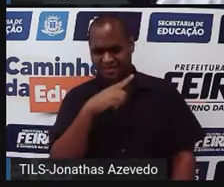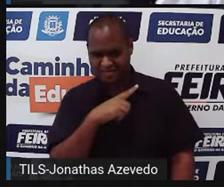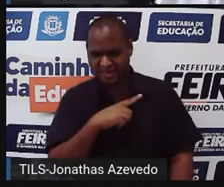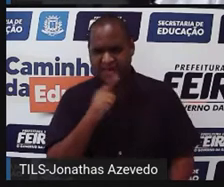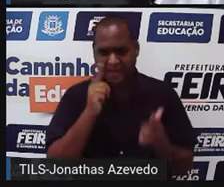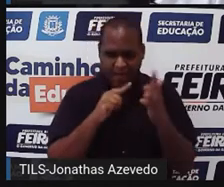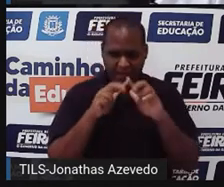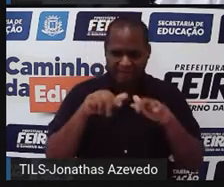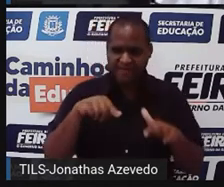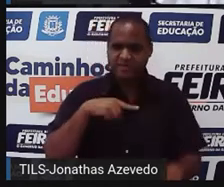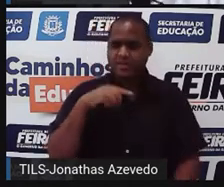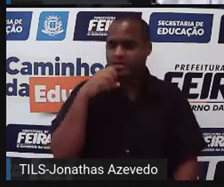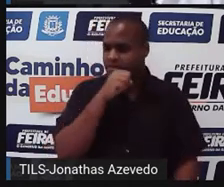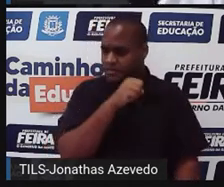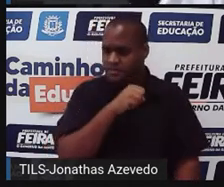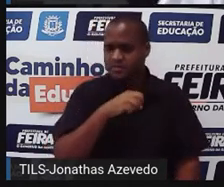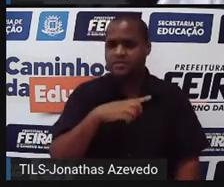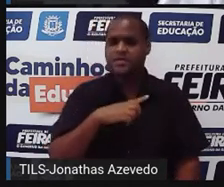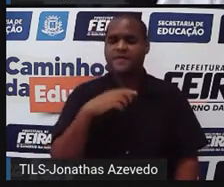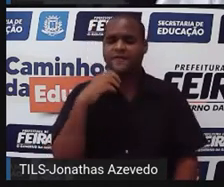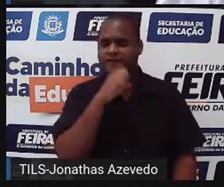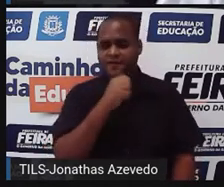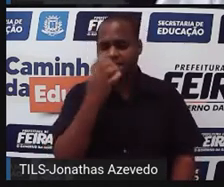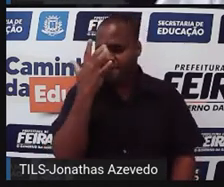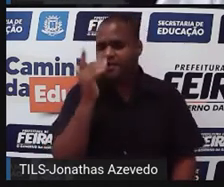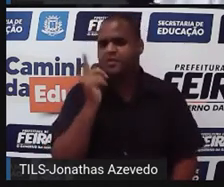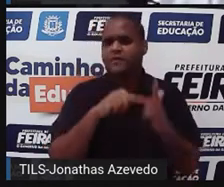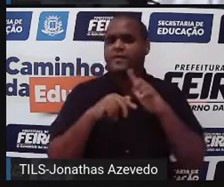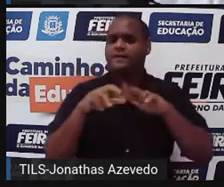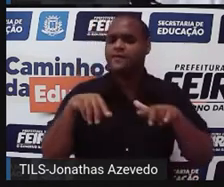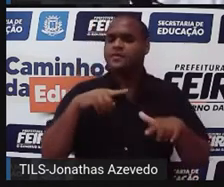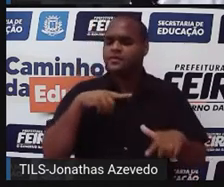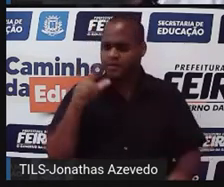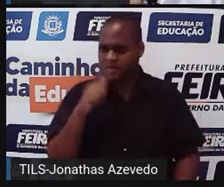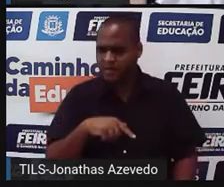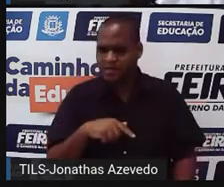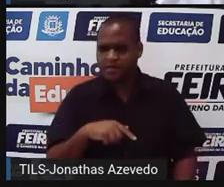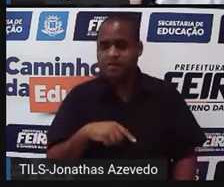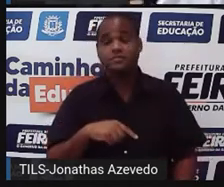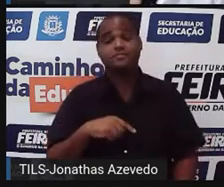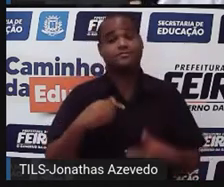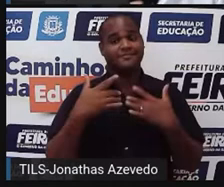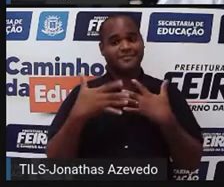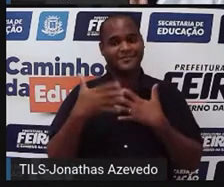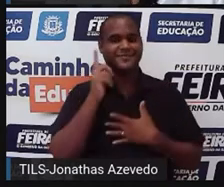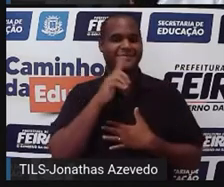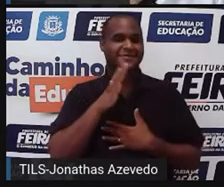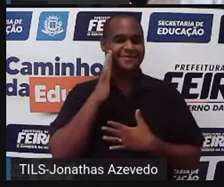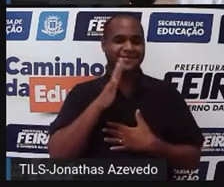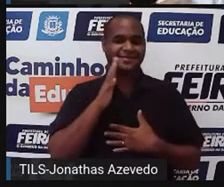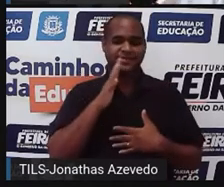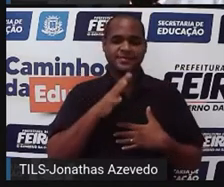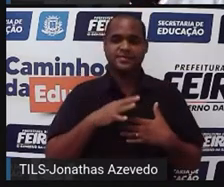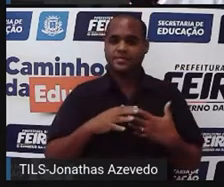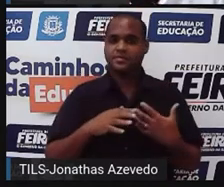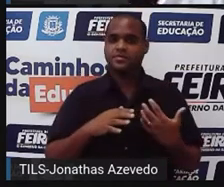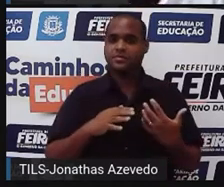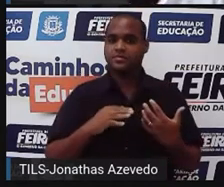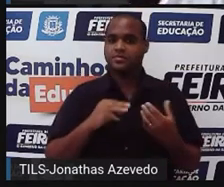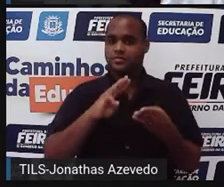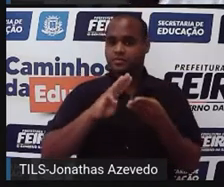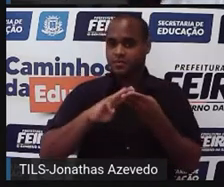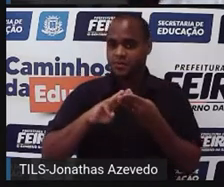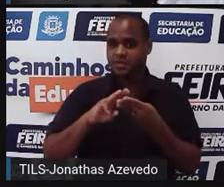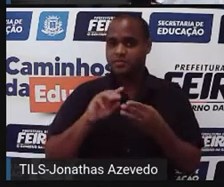serem resolvidas, tão fáceis de serem resolvidas. E aí, ó, olha só que bacana. A matemática e